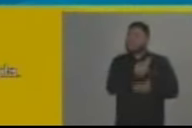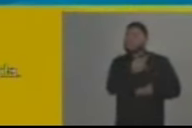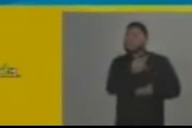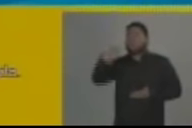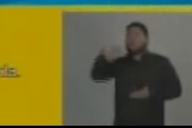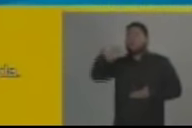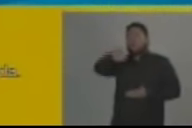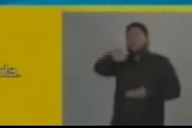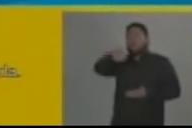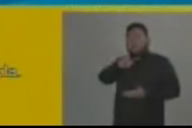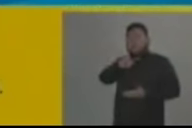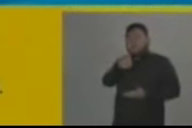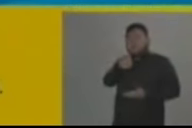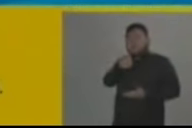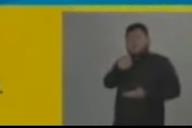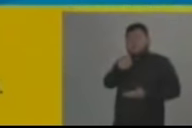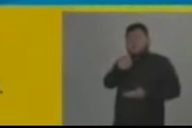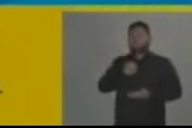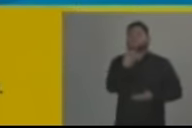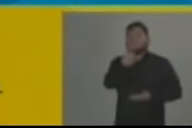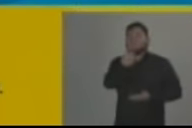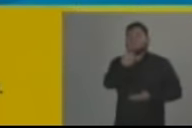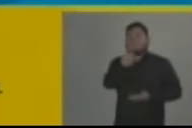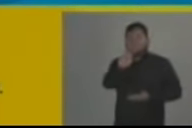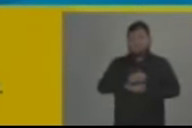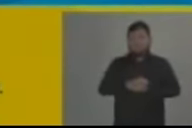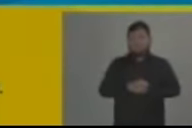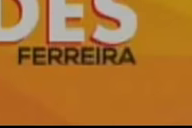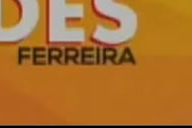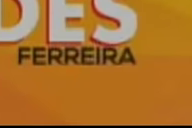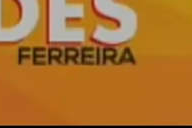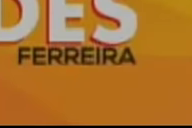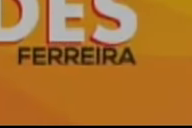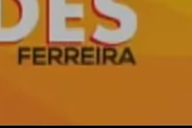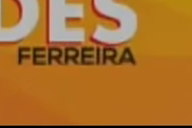vida. Pode acreditar. Sou Marildes Ferreira, 4010.